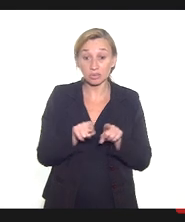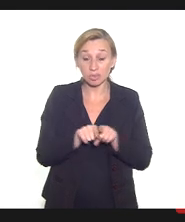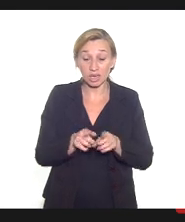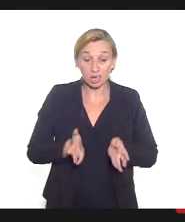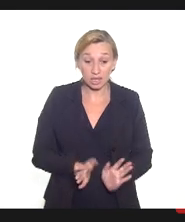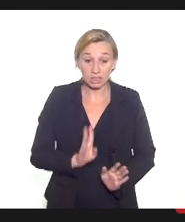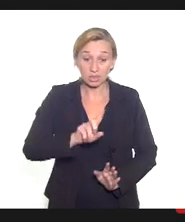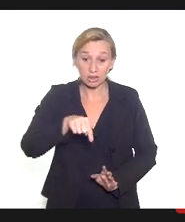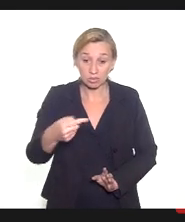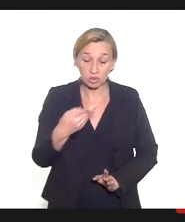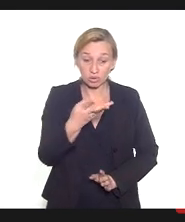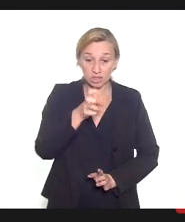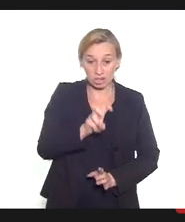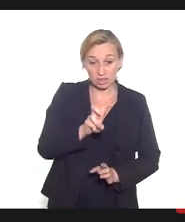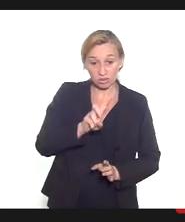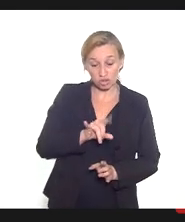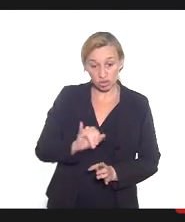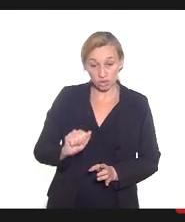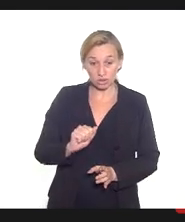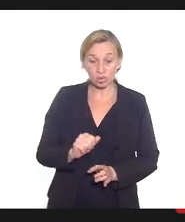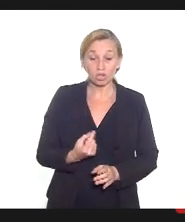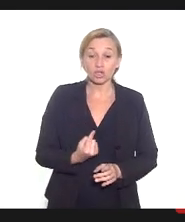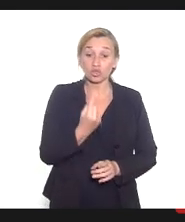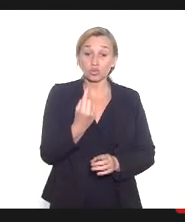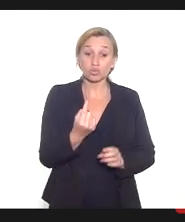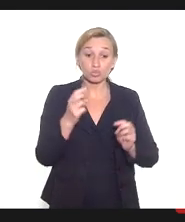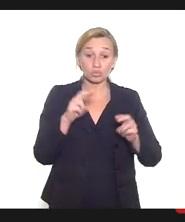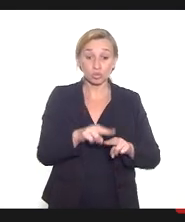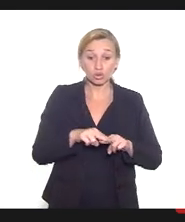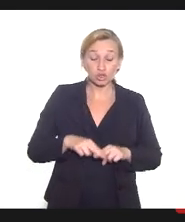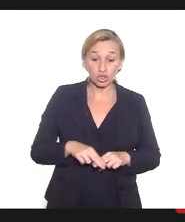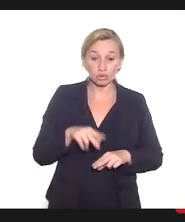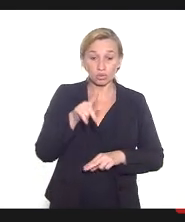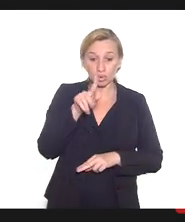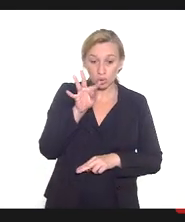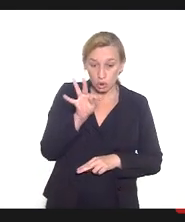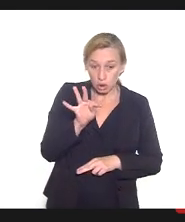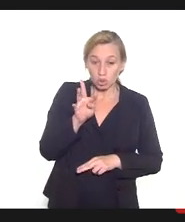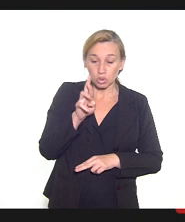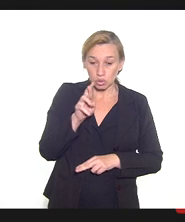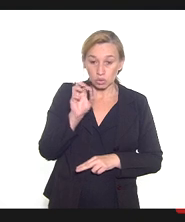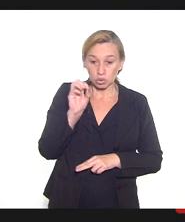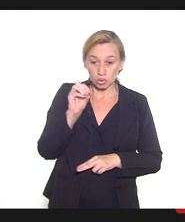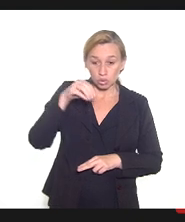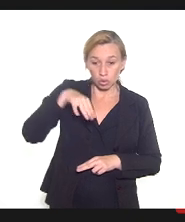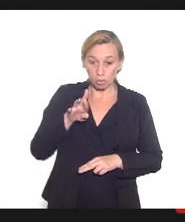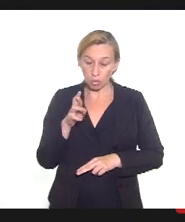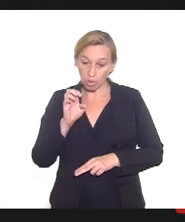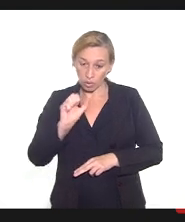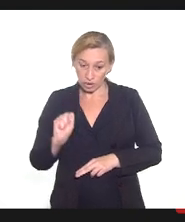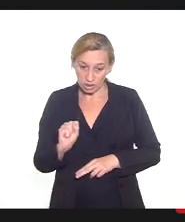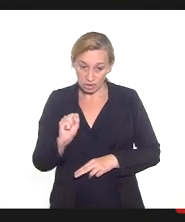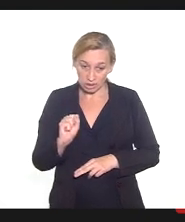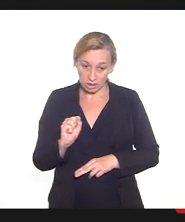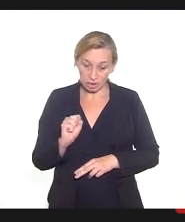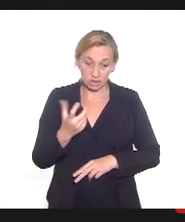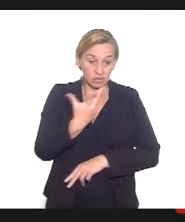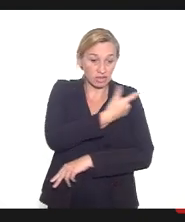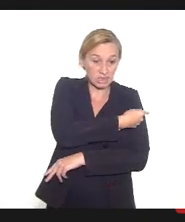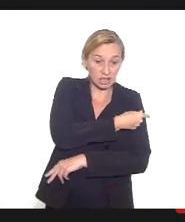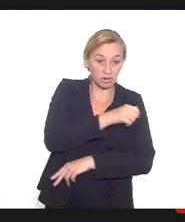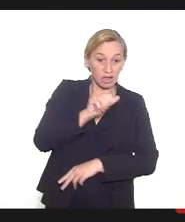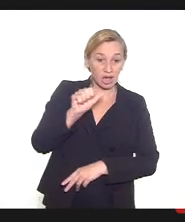houve, por conta de um caso de trombose, seguindo a vacinação com a vacina da Oxford e